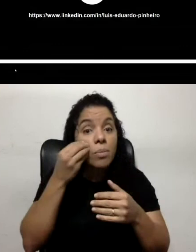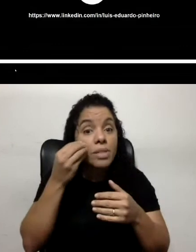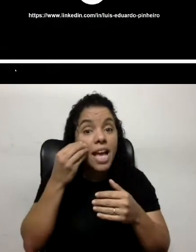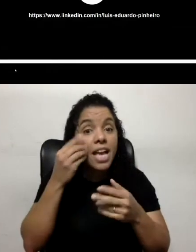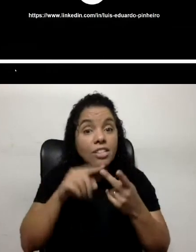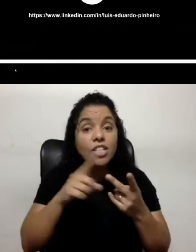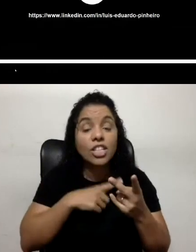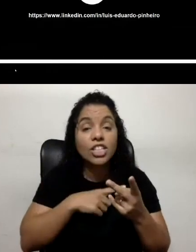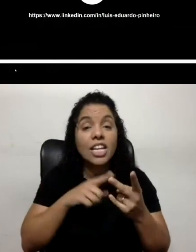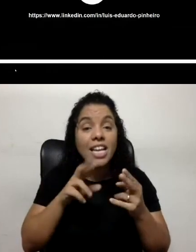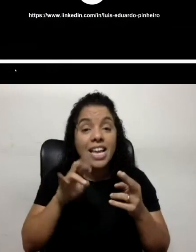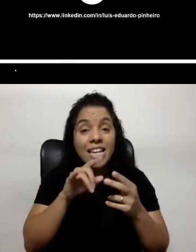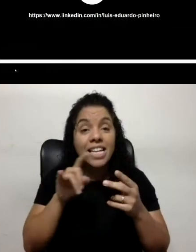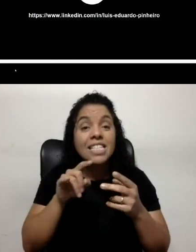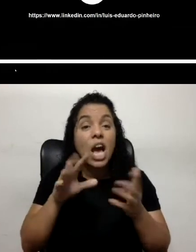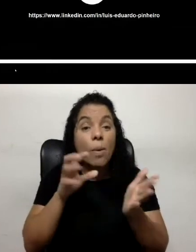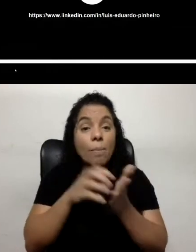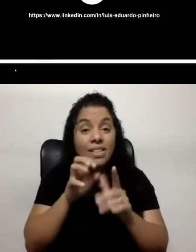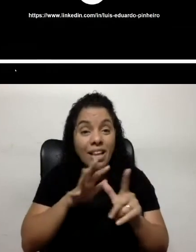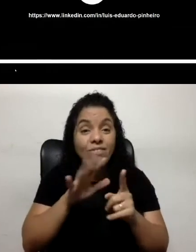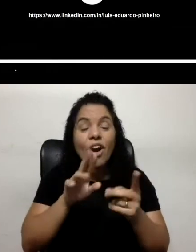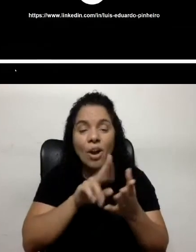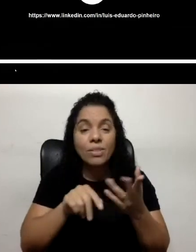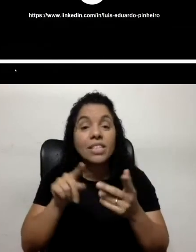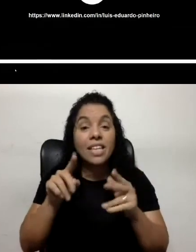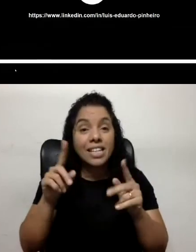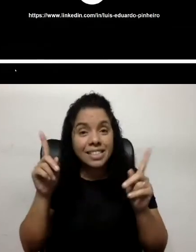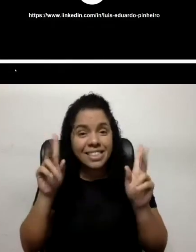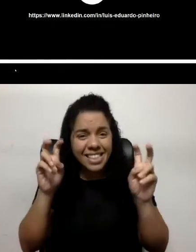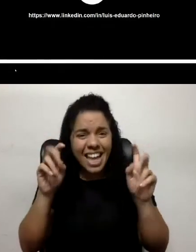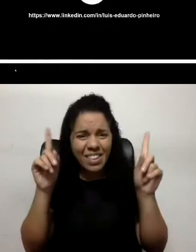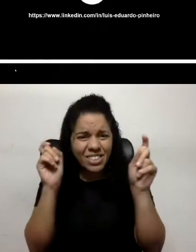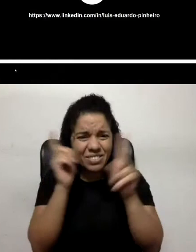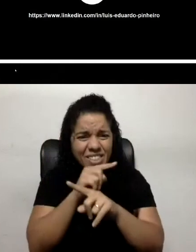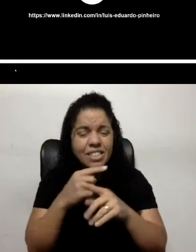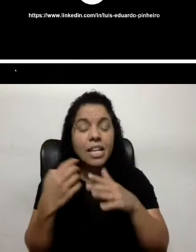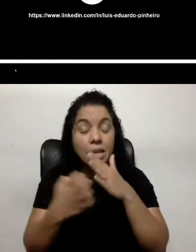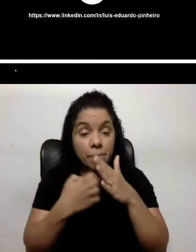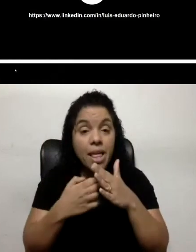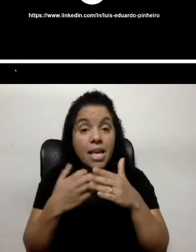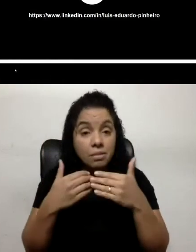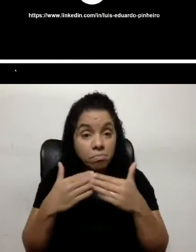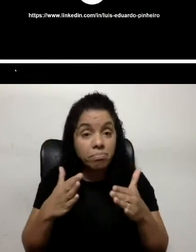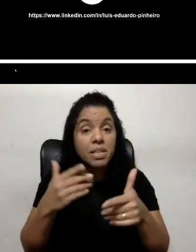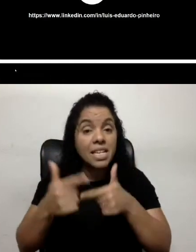low code, sim, sim, é bem difícil esse assunto, as empresas estão trabalhando aí com